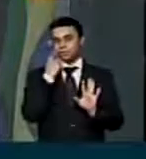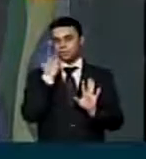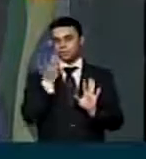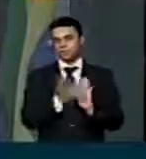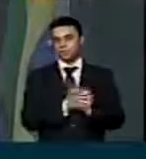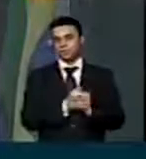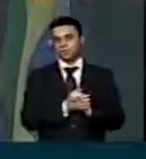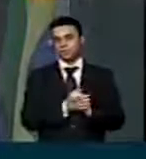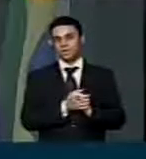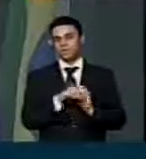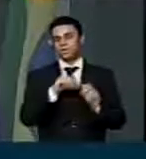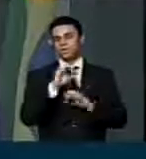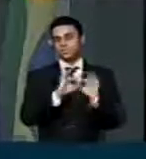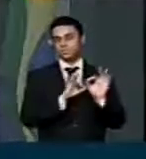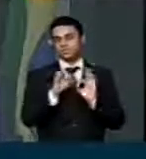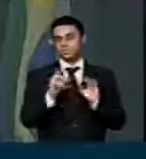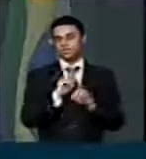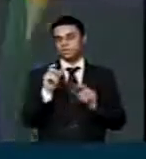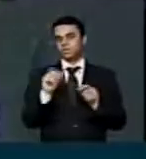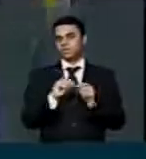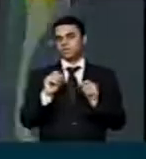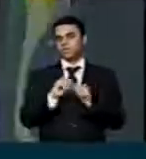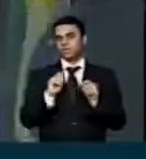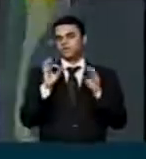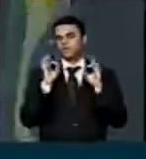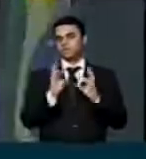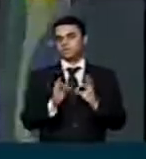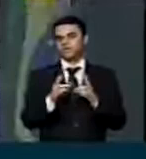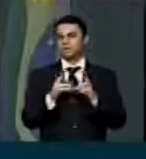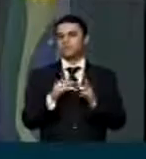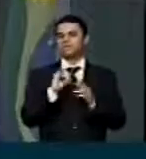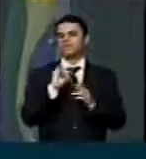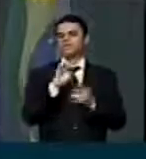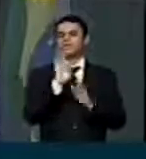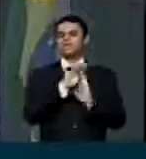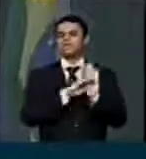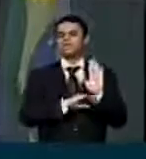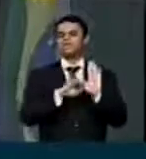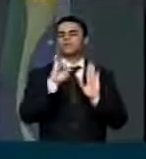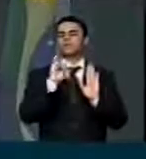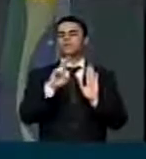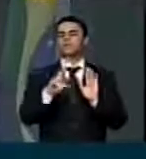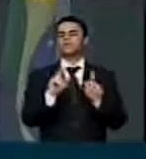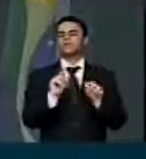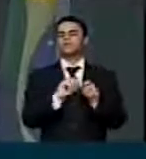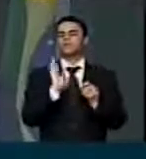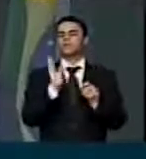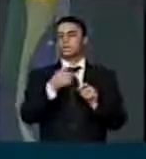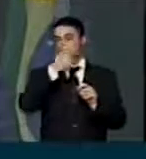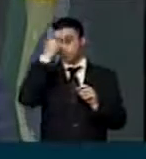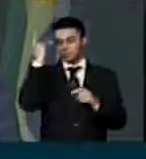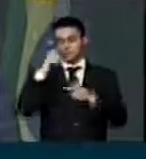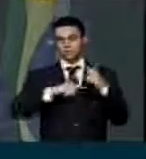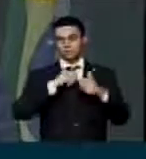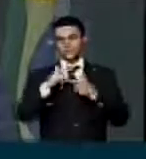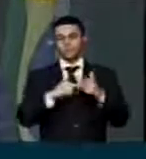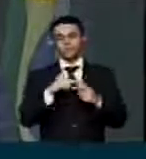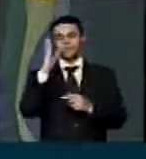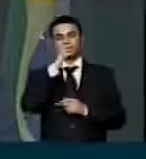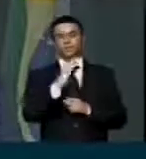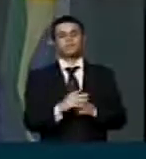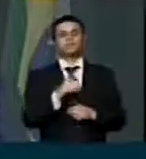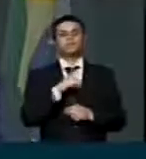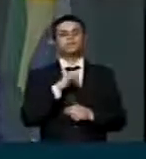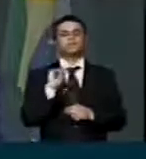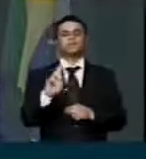essa correção que não é feita de maneira adequada na tabela de imposto de renda, já faz o trabalhador brasileiro que tem imposto de renda